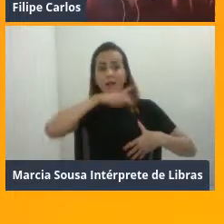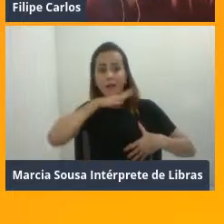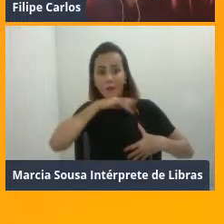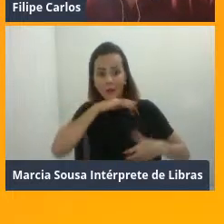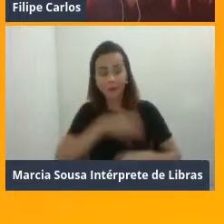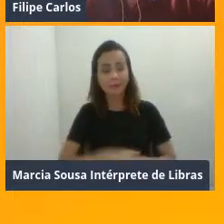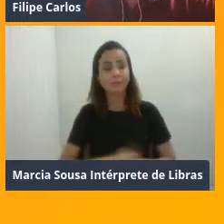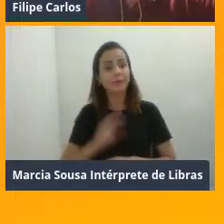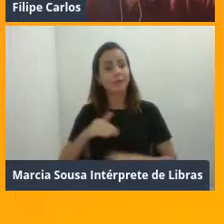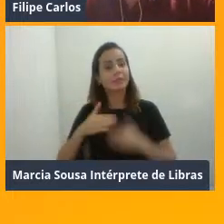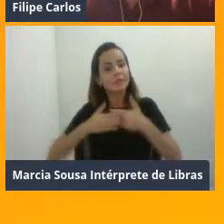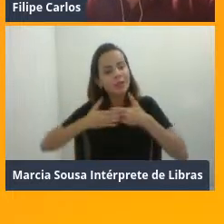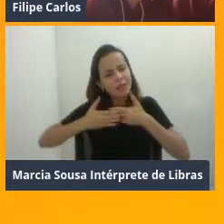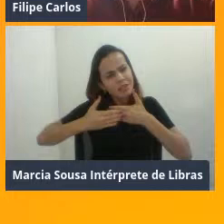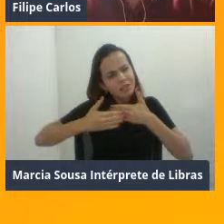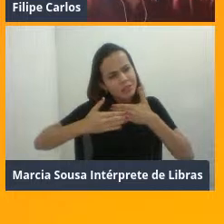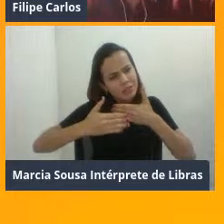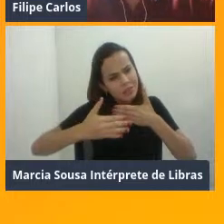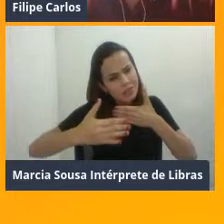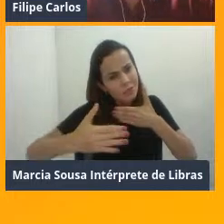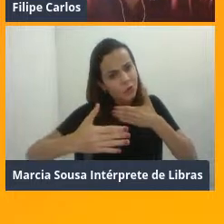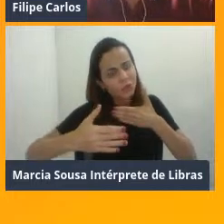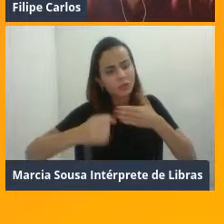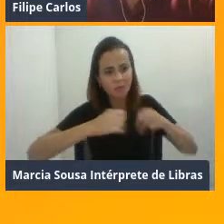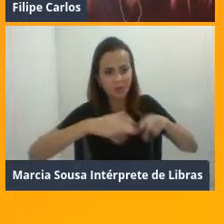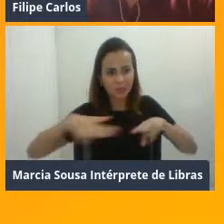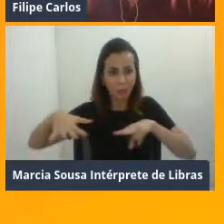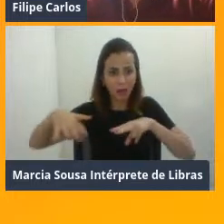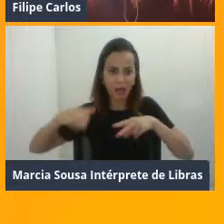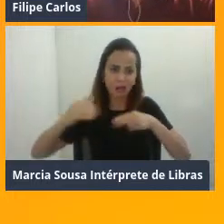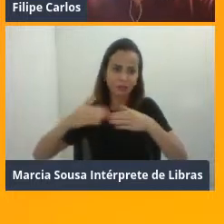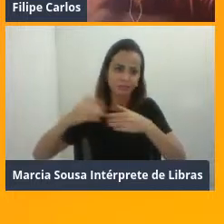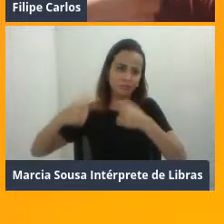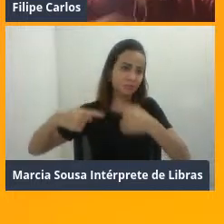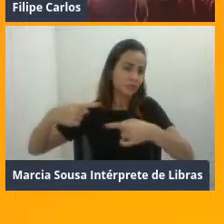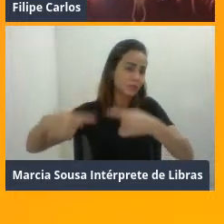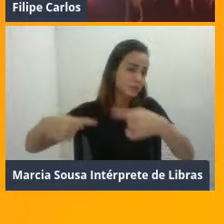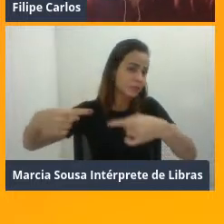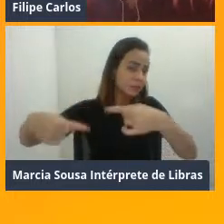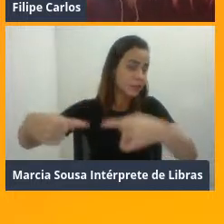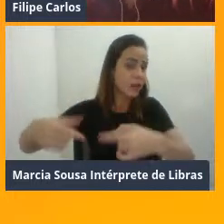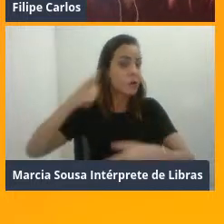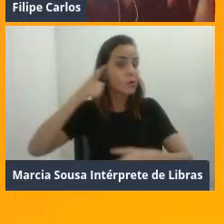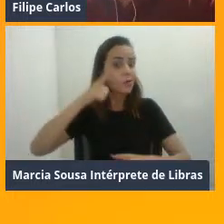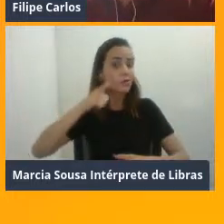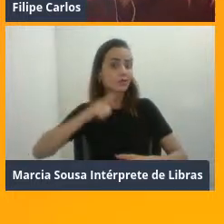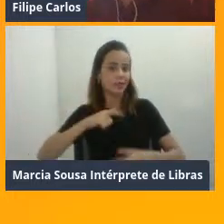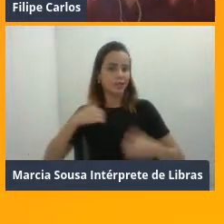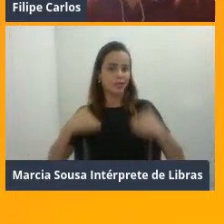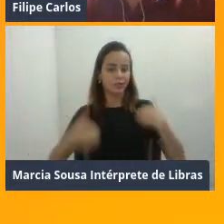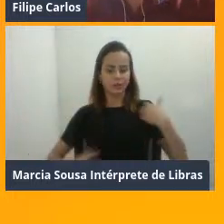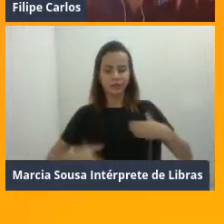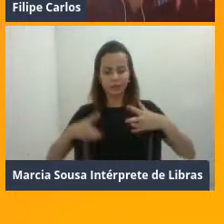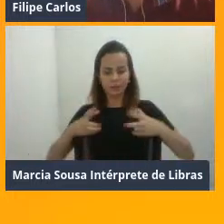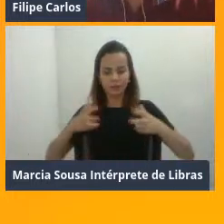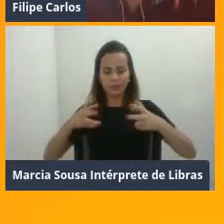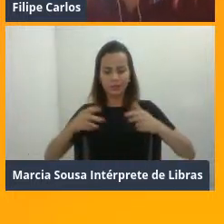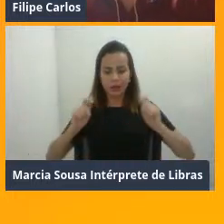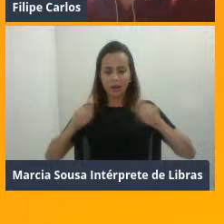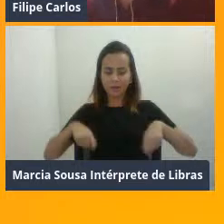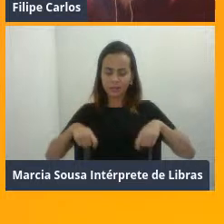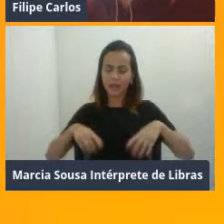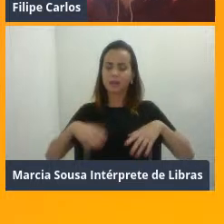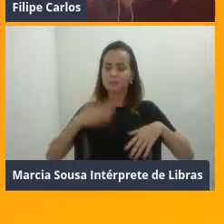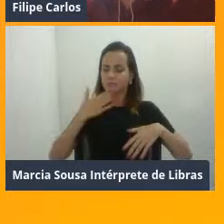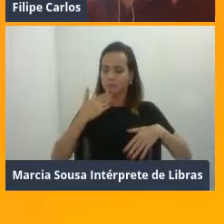algumas semanas, você vai começar a sentir os benefícios, toda aquela questão da aptidão vai melhorando,